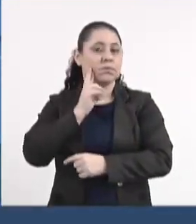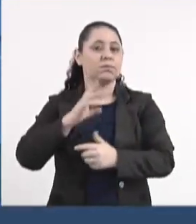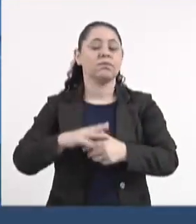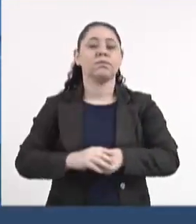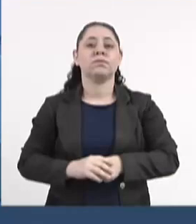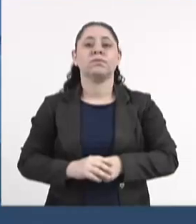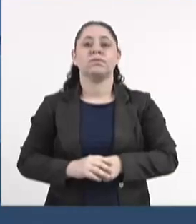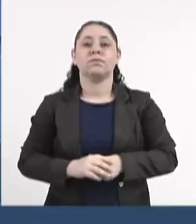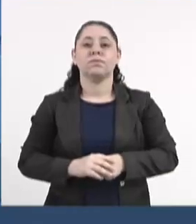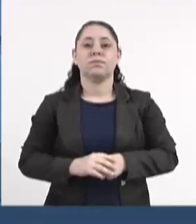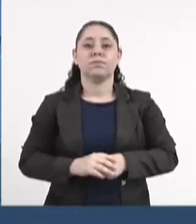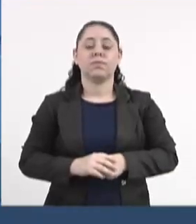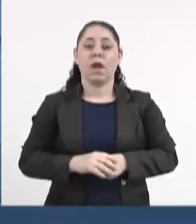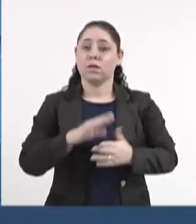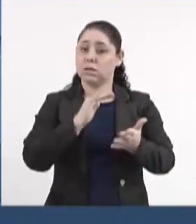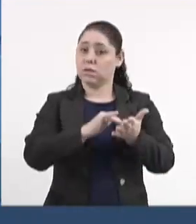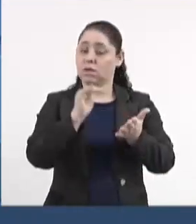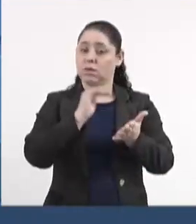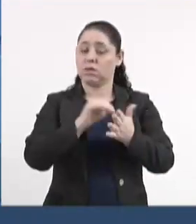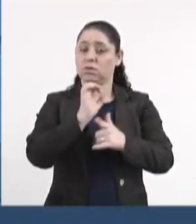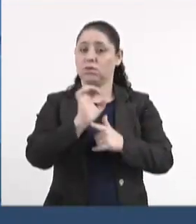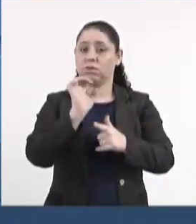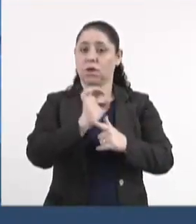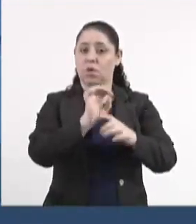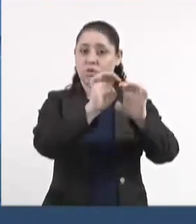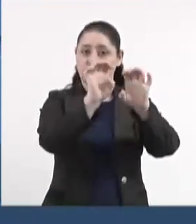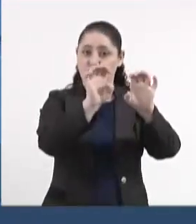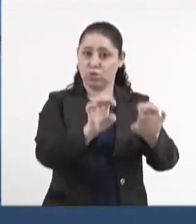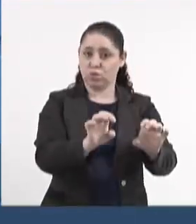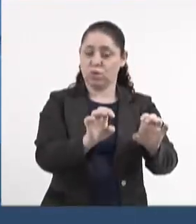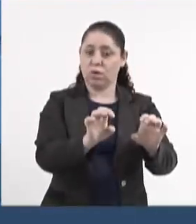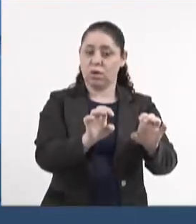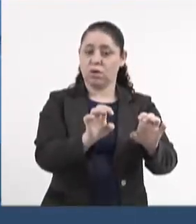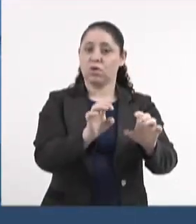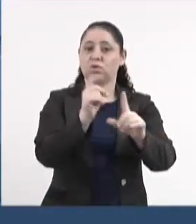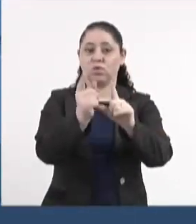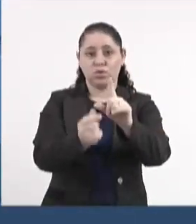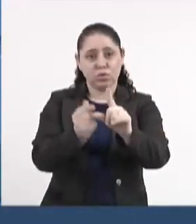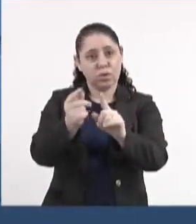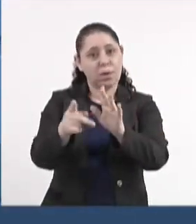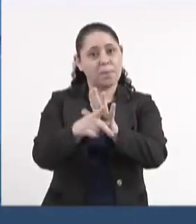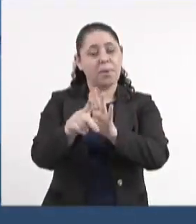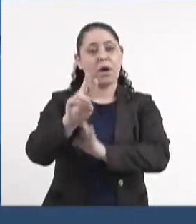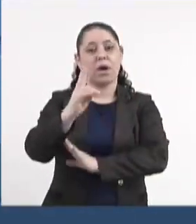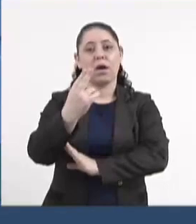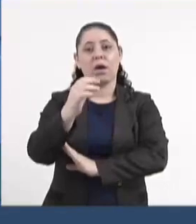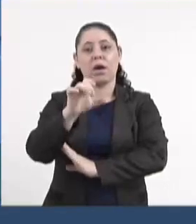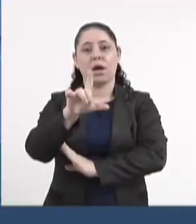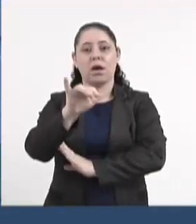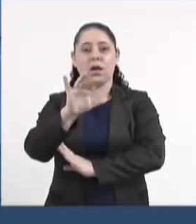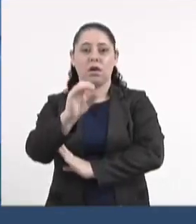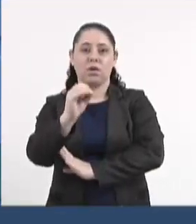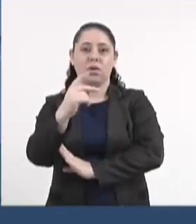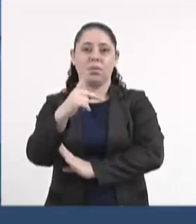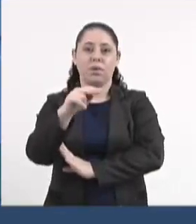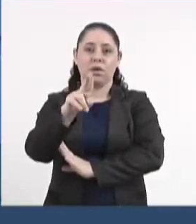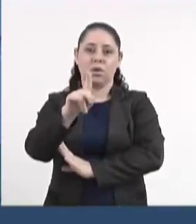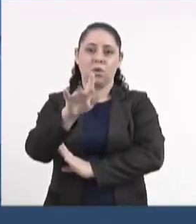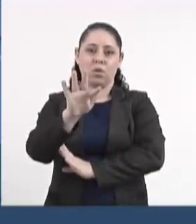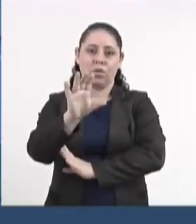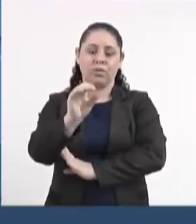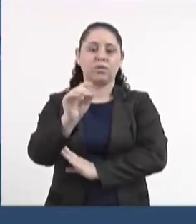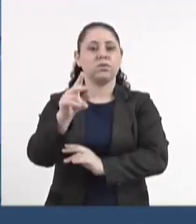Eduardo Riedel, ao secretário de Estado de Infraestrutura e Logística, senhor Hélio Pelufo Filho,